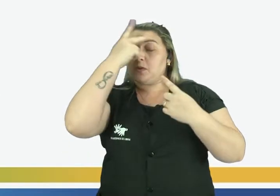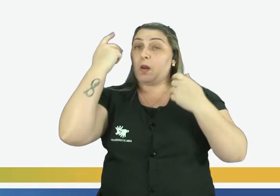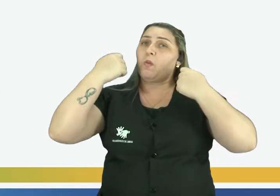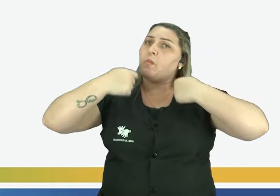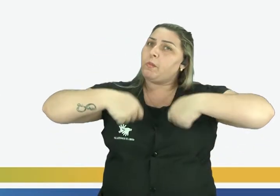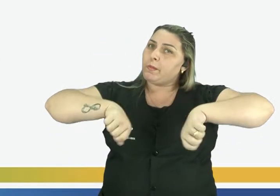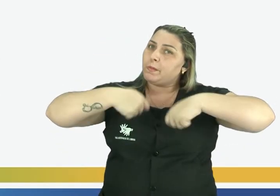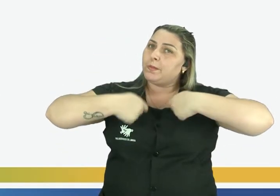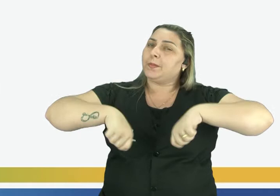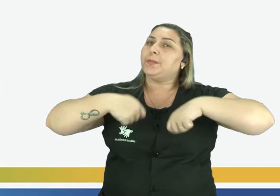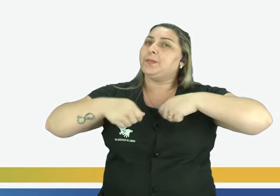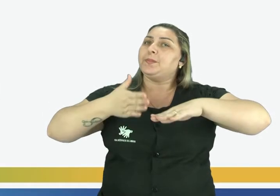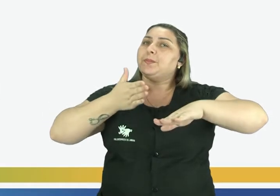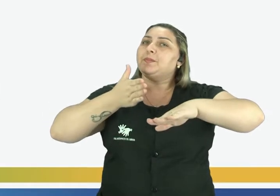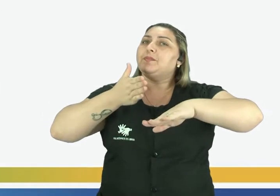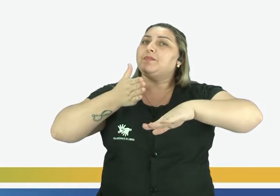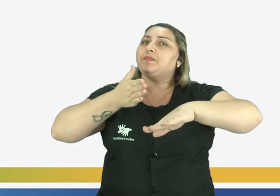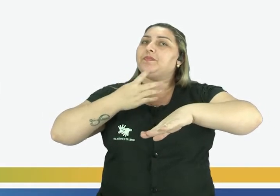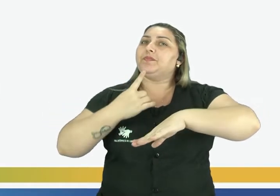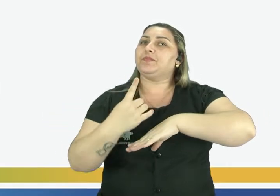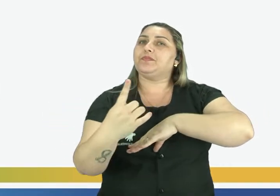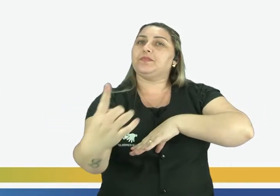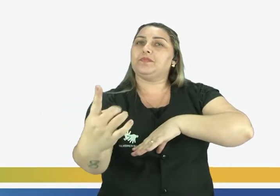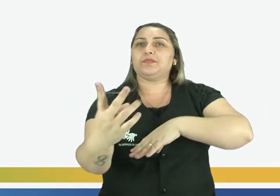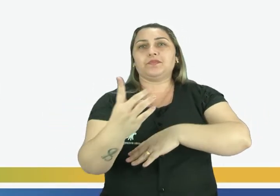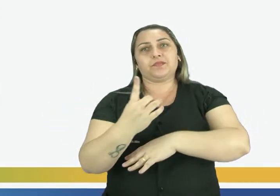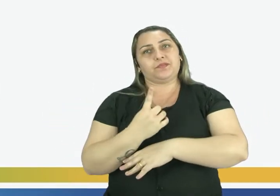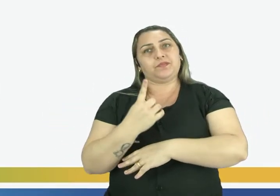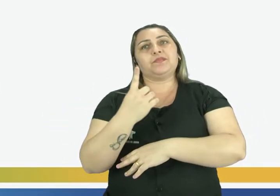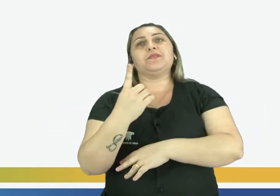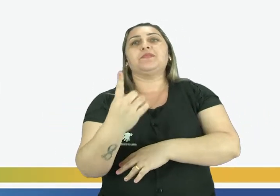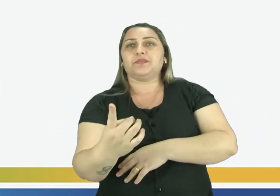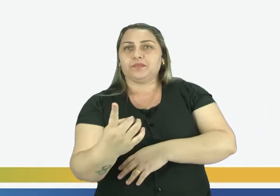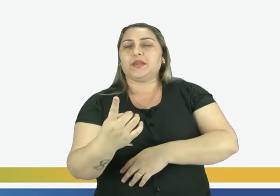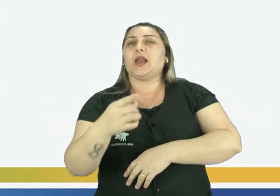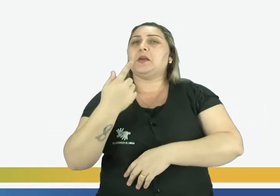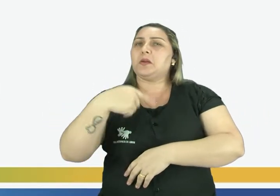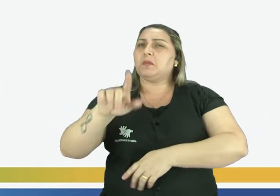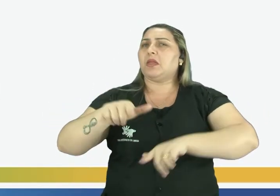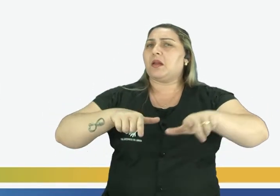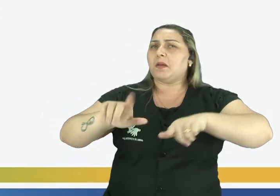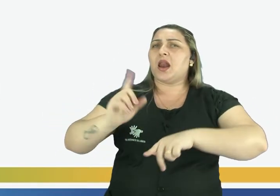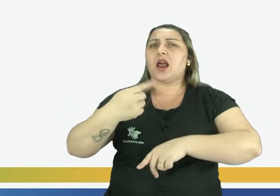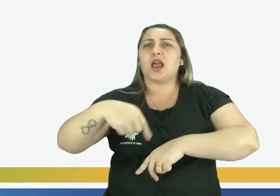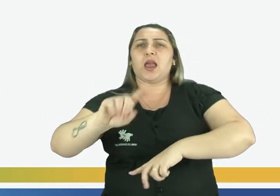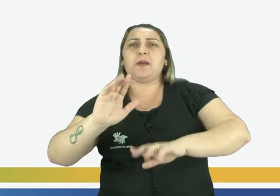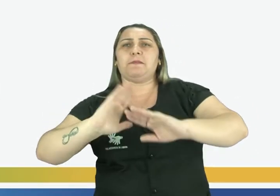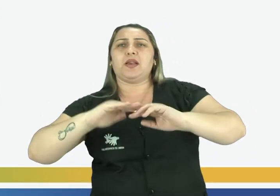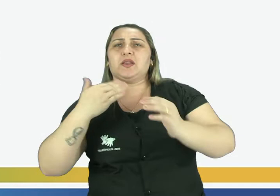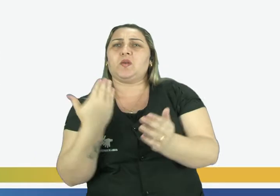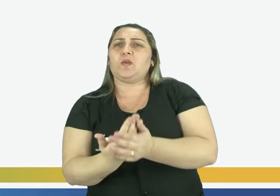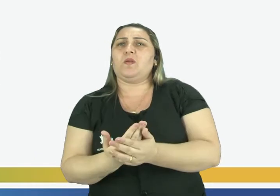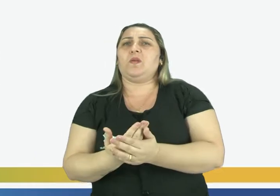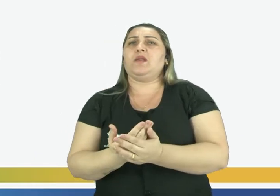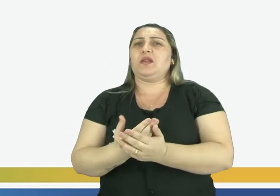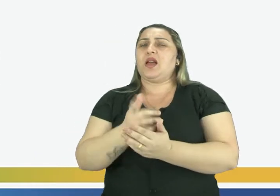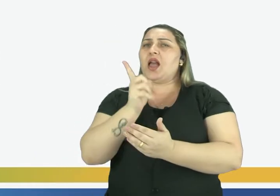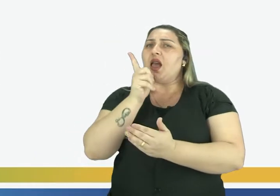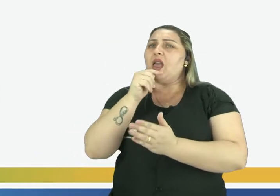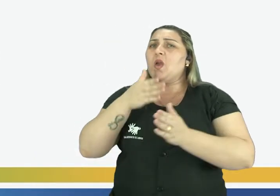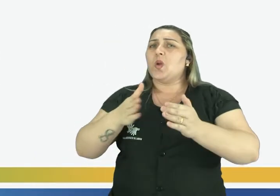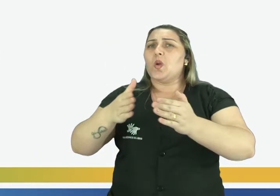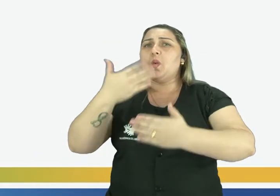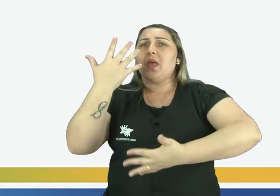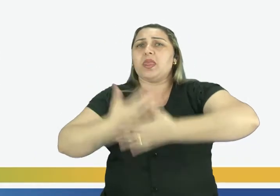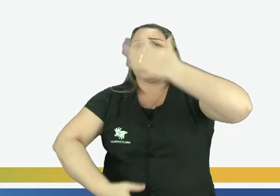das pessoas se locomoverem. De fazer a travessia do rio de um lado para o outro.